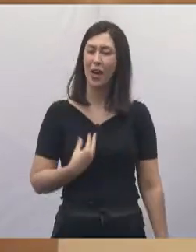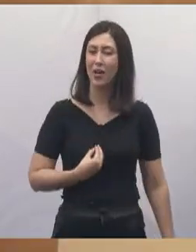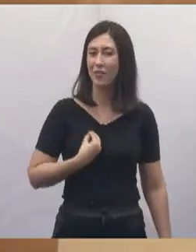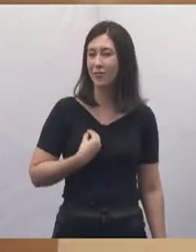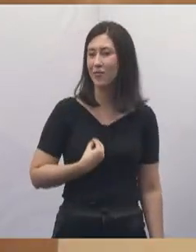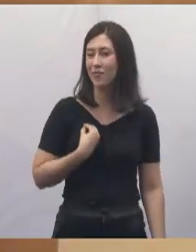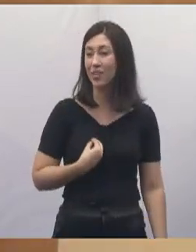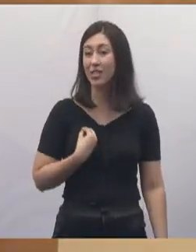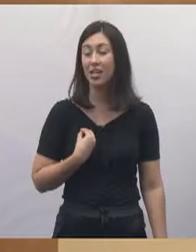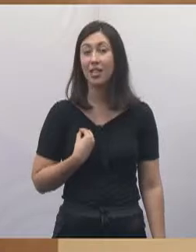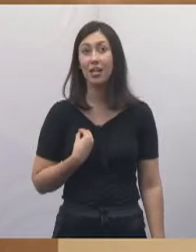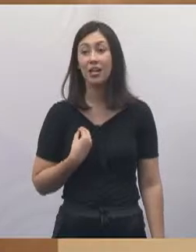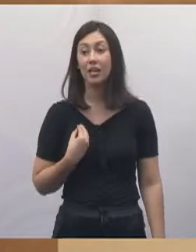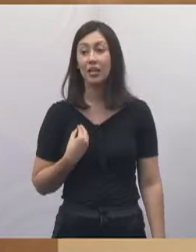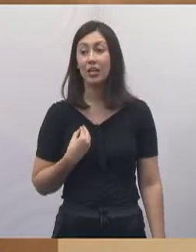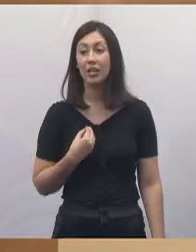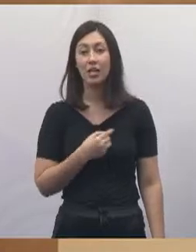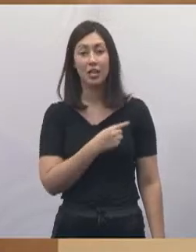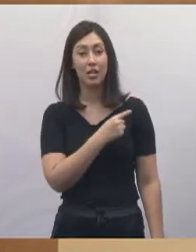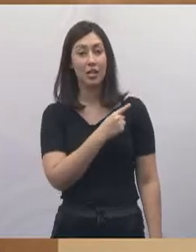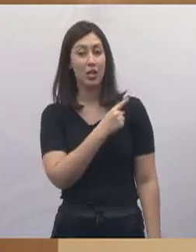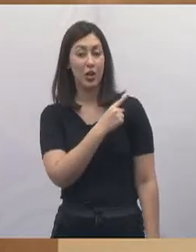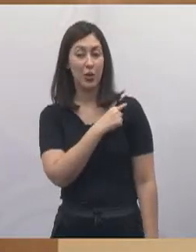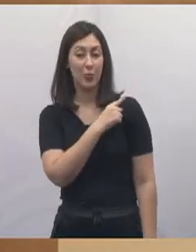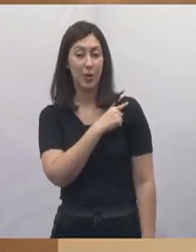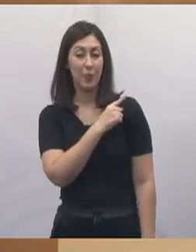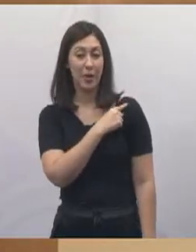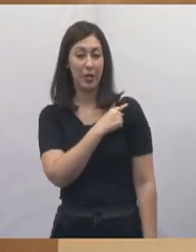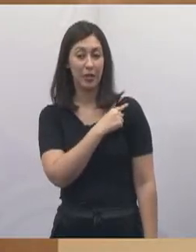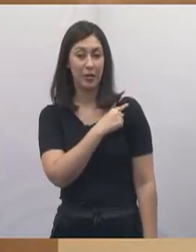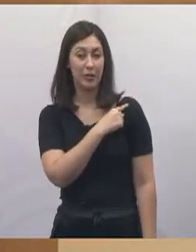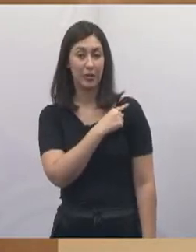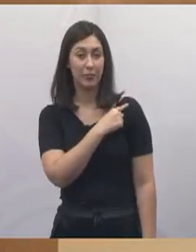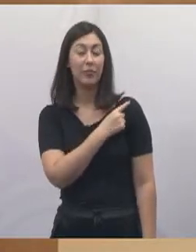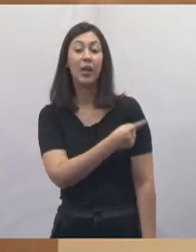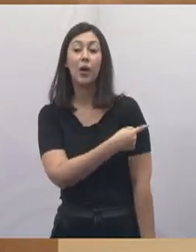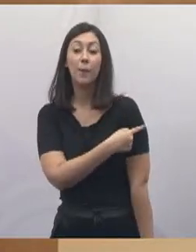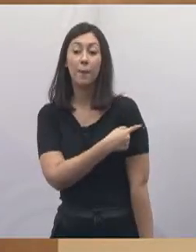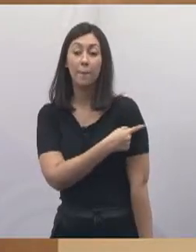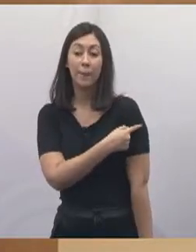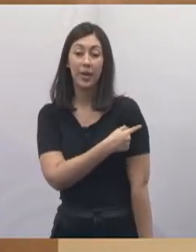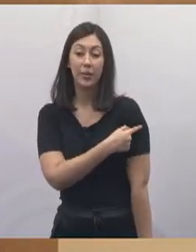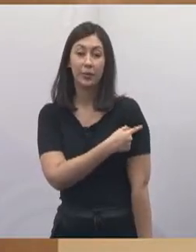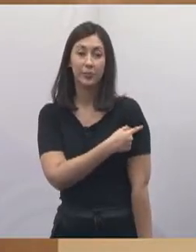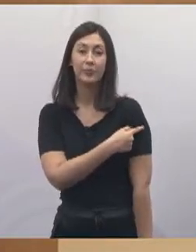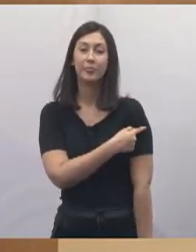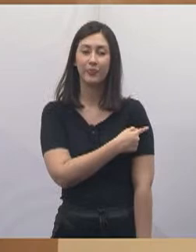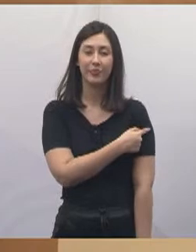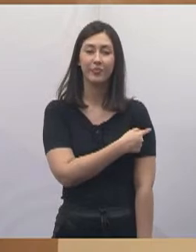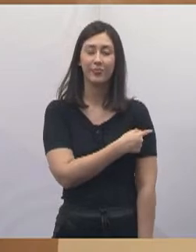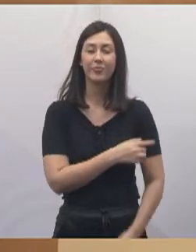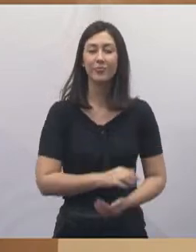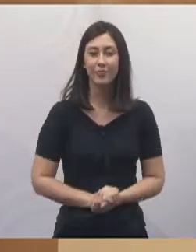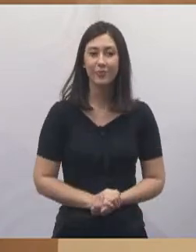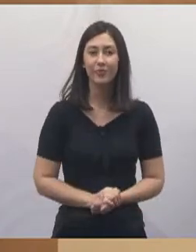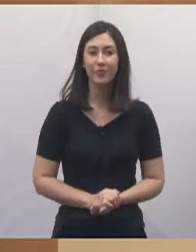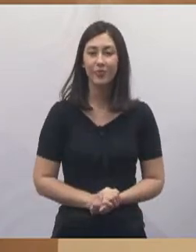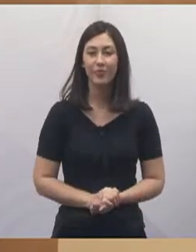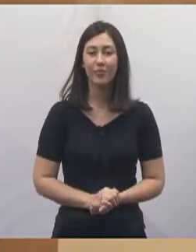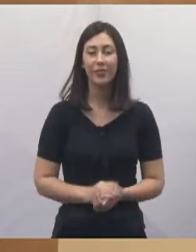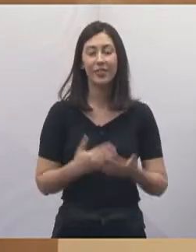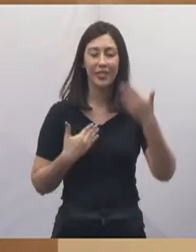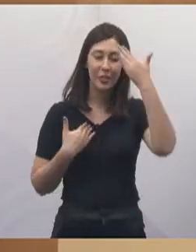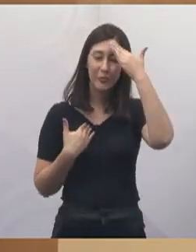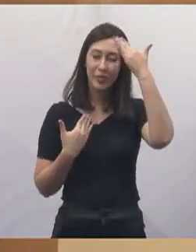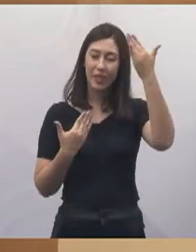no Ensino Fundamental I, no meu terceiro ano lá na Escola Silvio Silveira. E obrigada a toda a